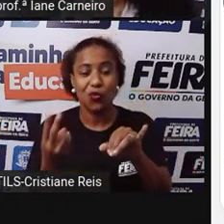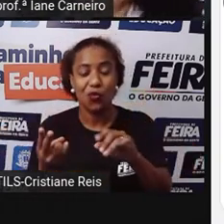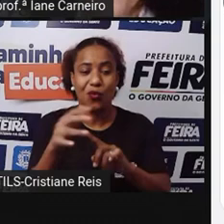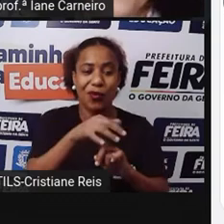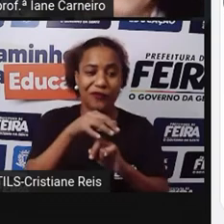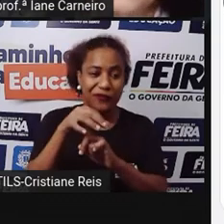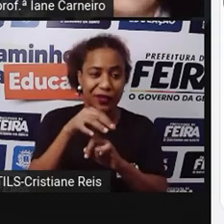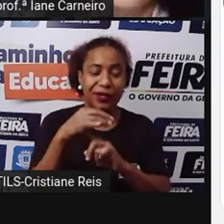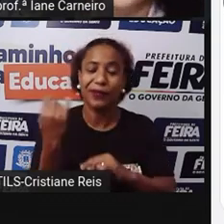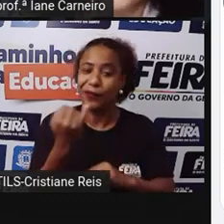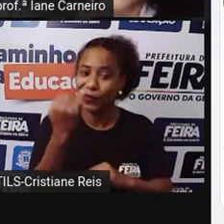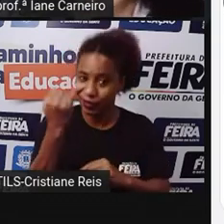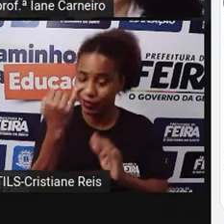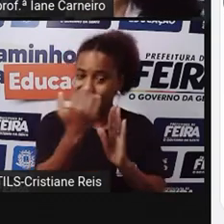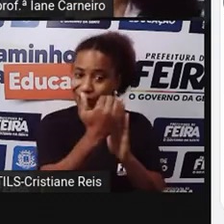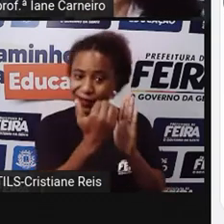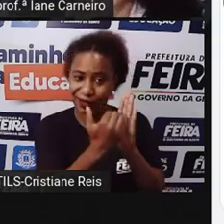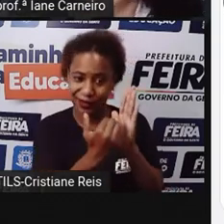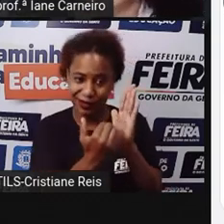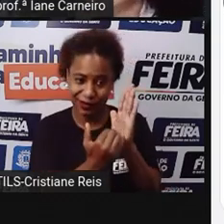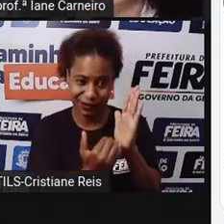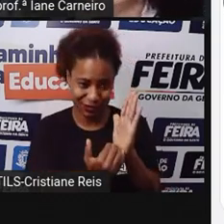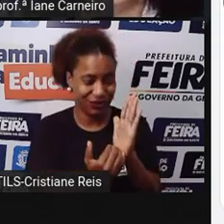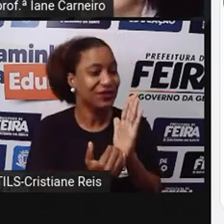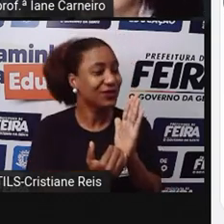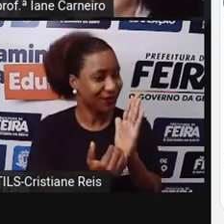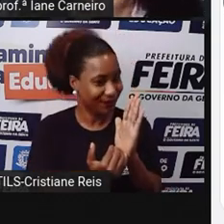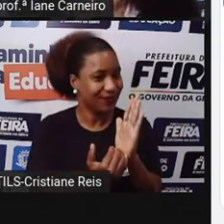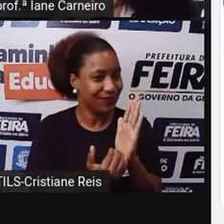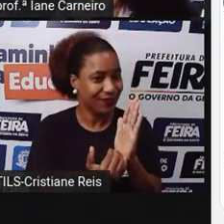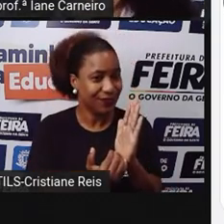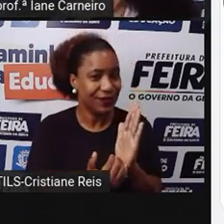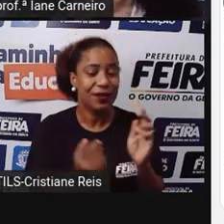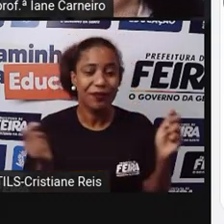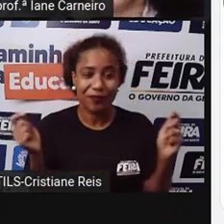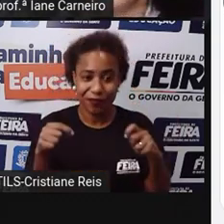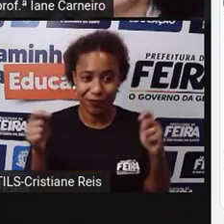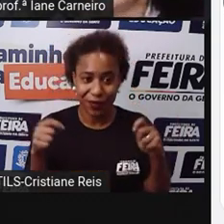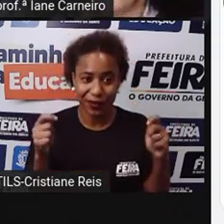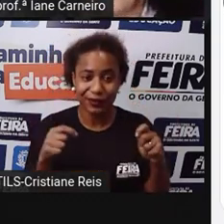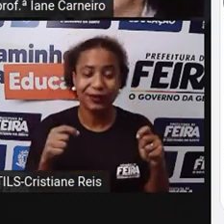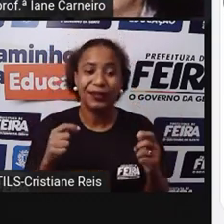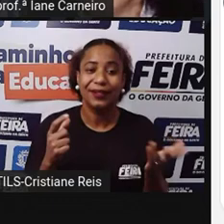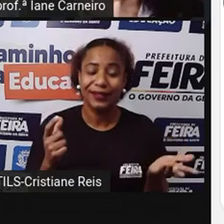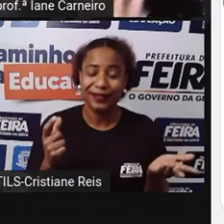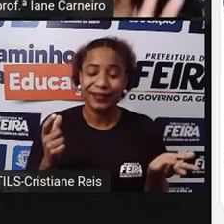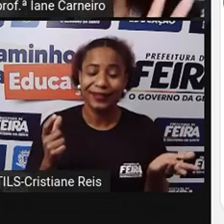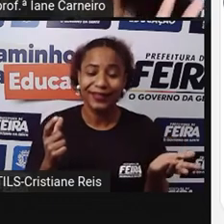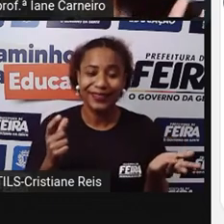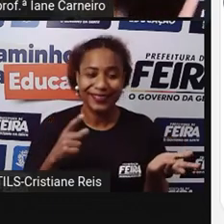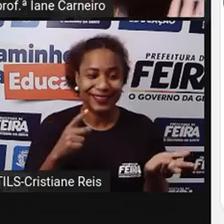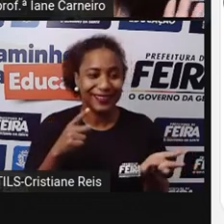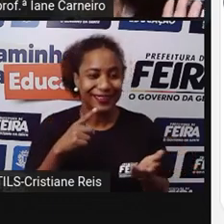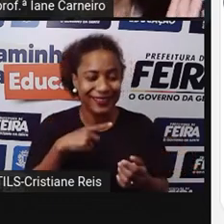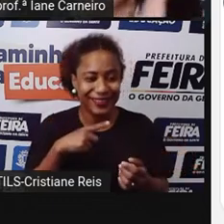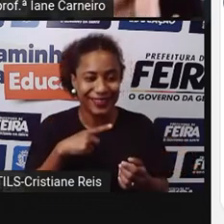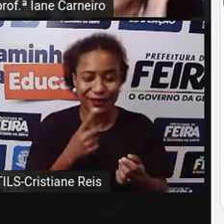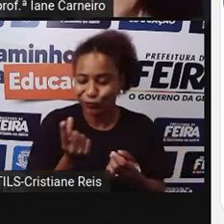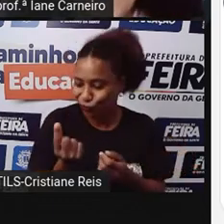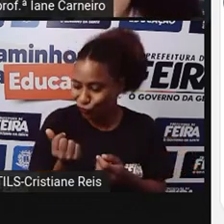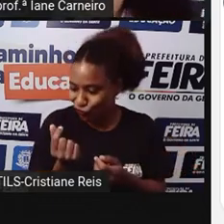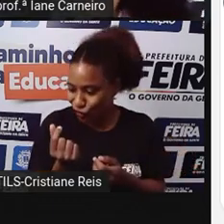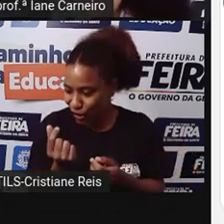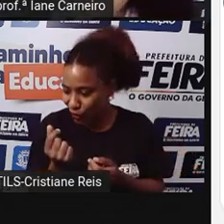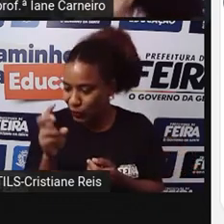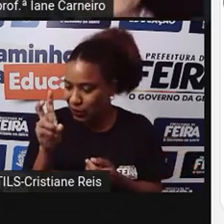sua lista de compras Porque aí você vai Vai ter a noção Eu tenho Eu tenho um tanto de dinheiro Eu tenho